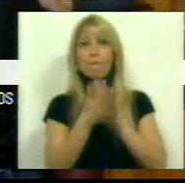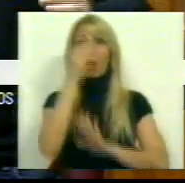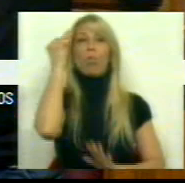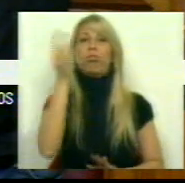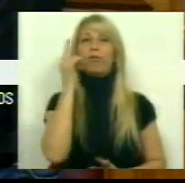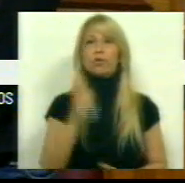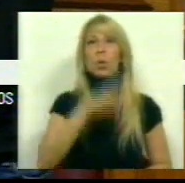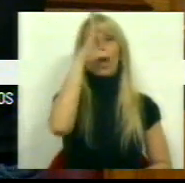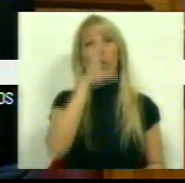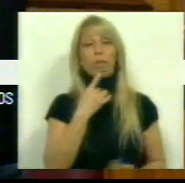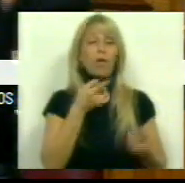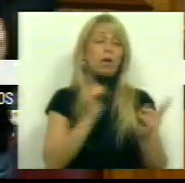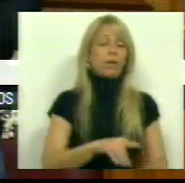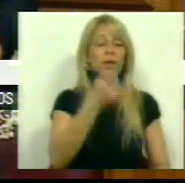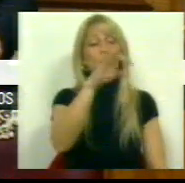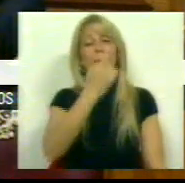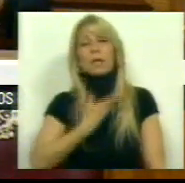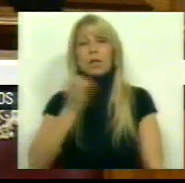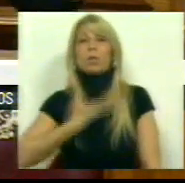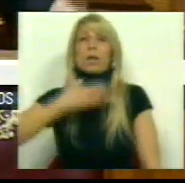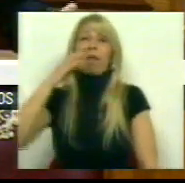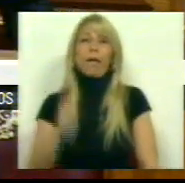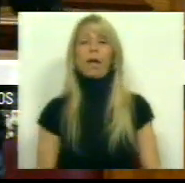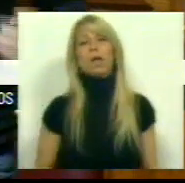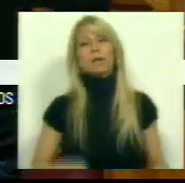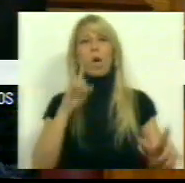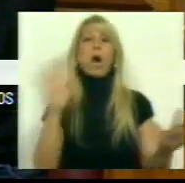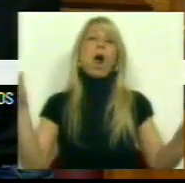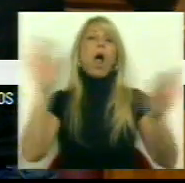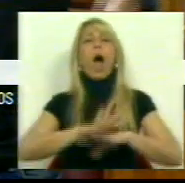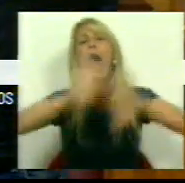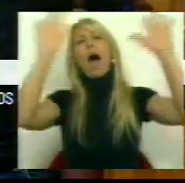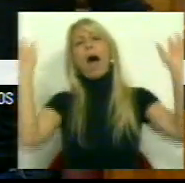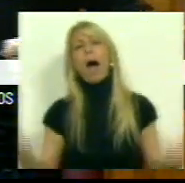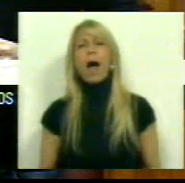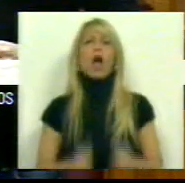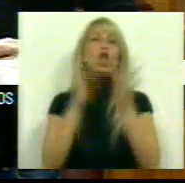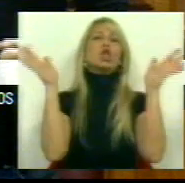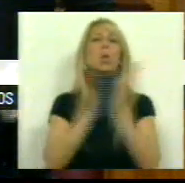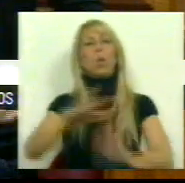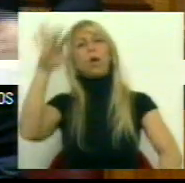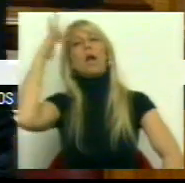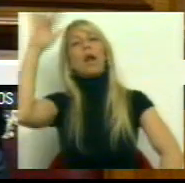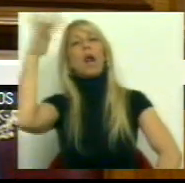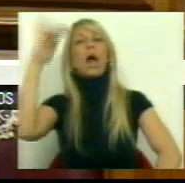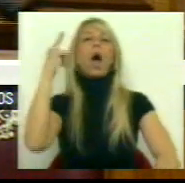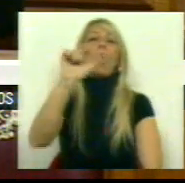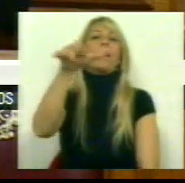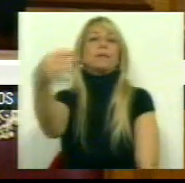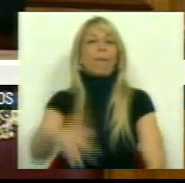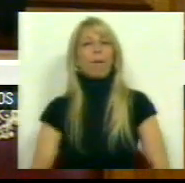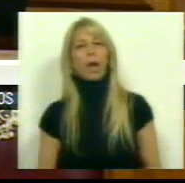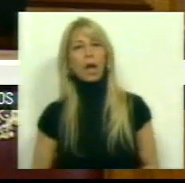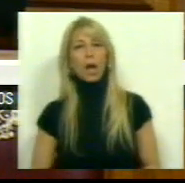uma vez mais, e o PSD e o CDS, fizeram o número de que tudo isso era fantasia comunista, aquele alarme